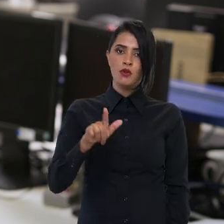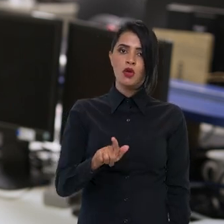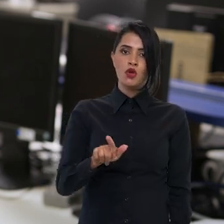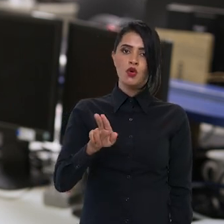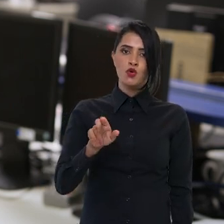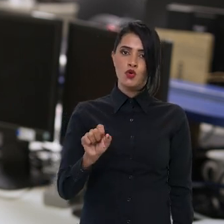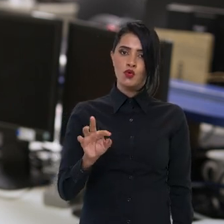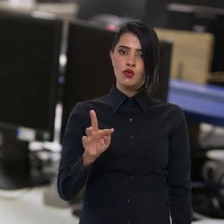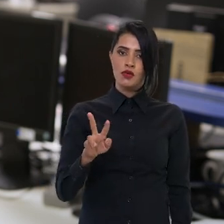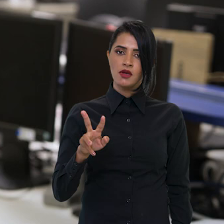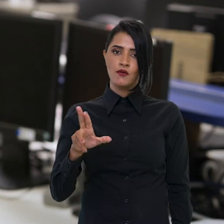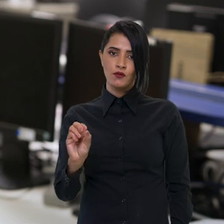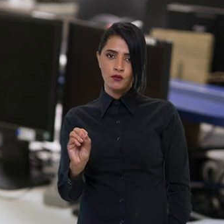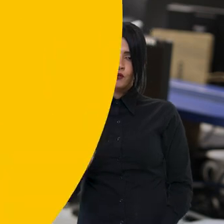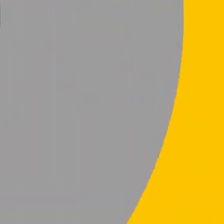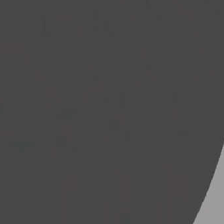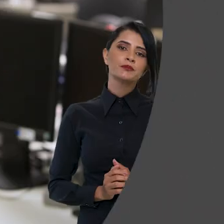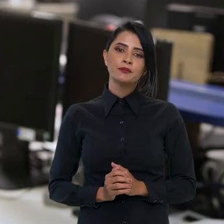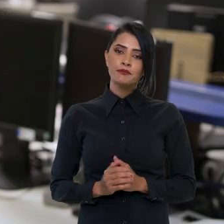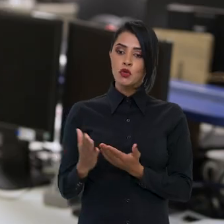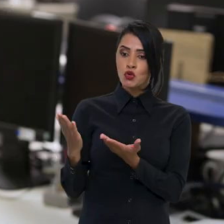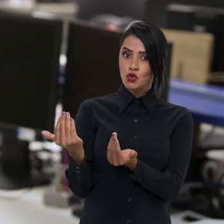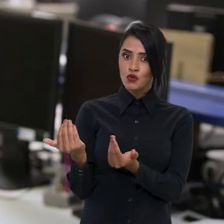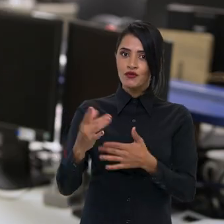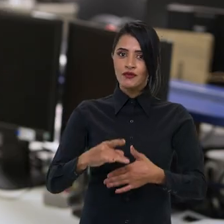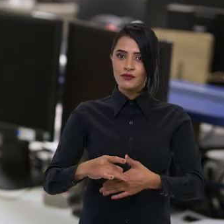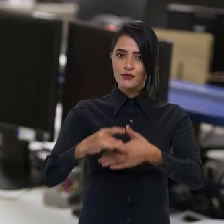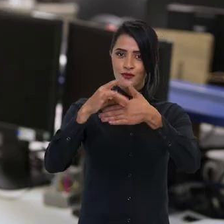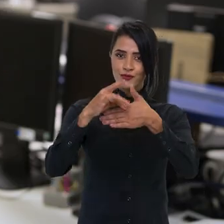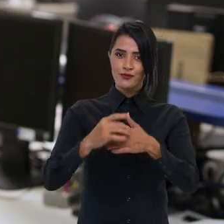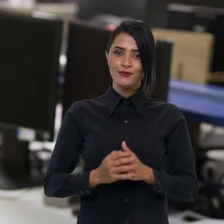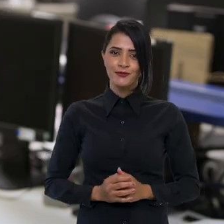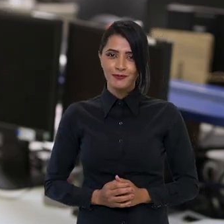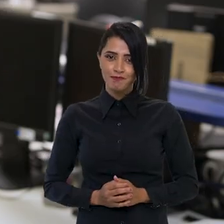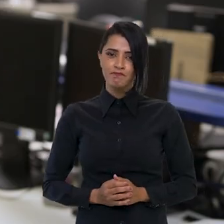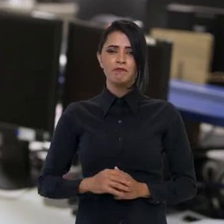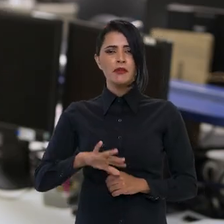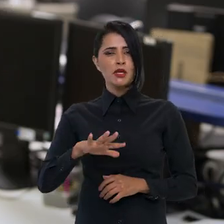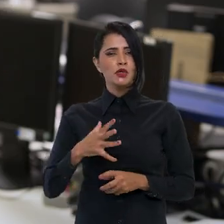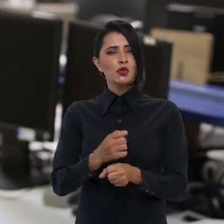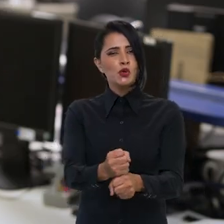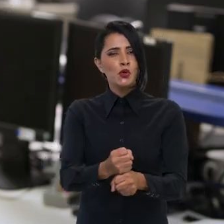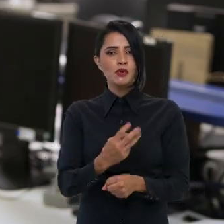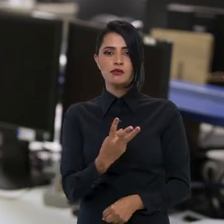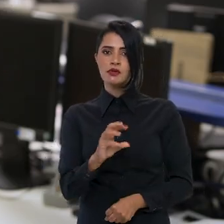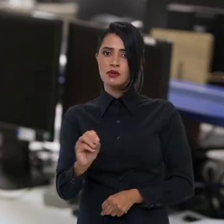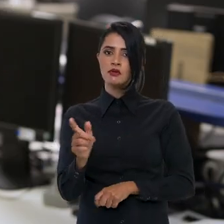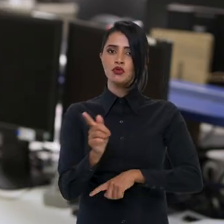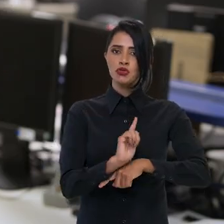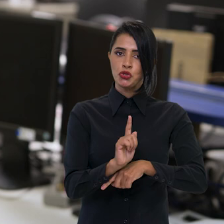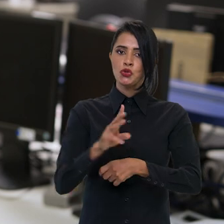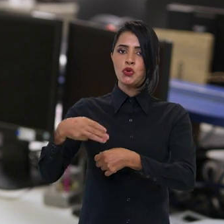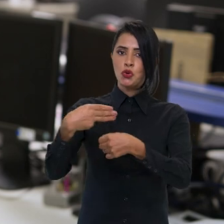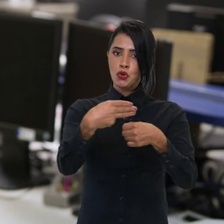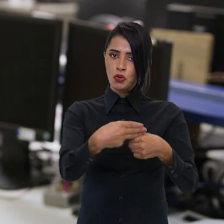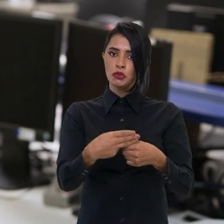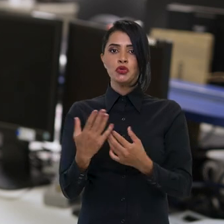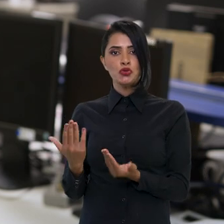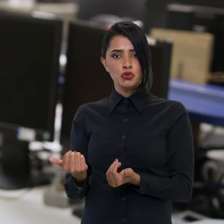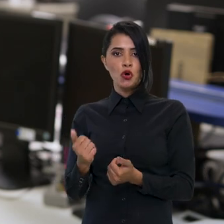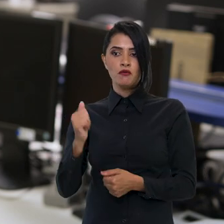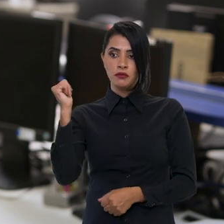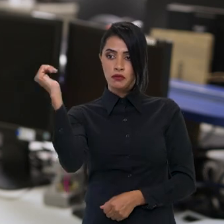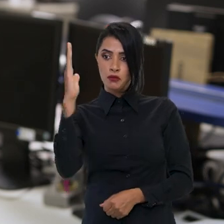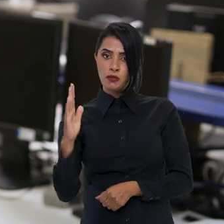Estado da Colômbia, Gustavo Petro. Juventude na liderança. Cerca de 300 gestores municipais de